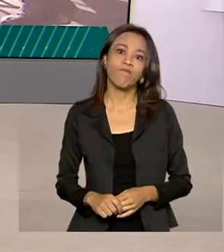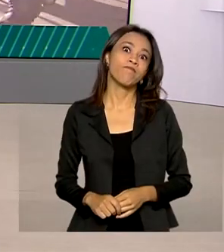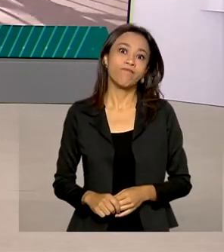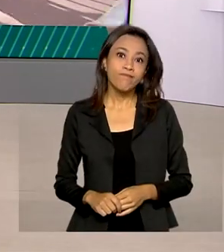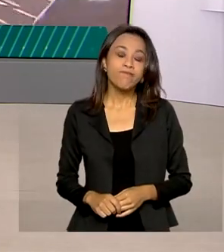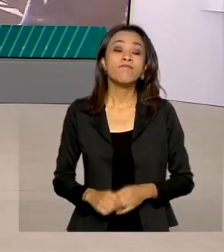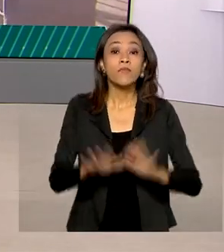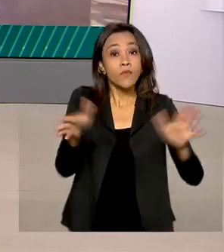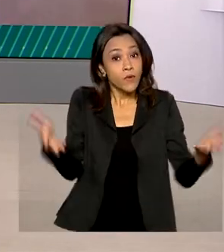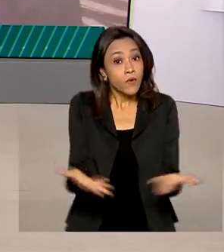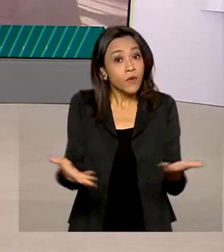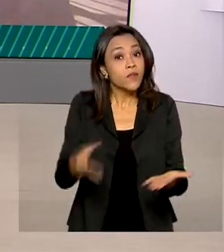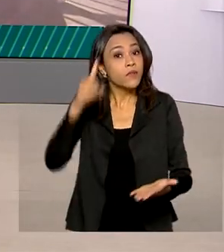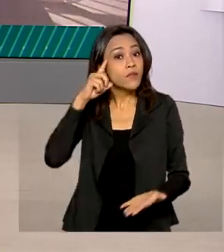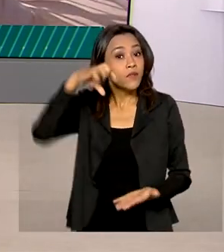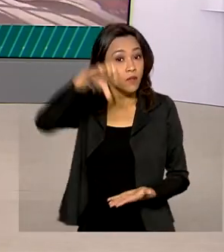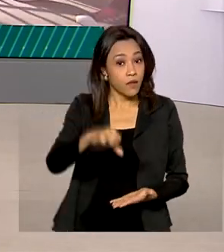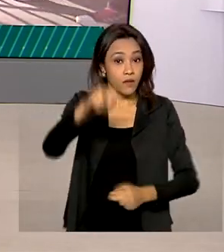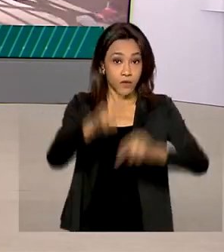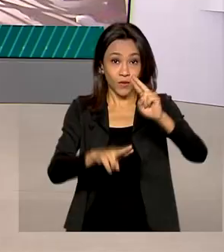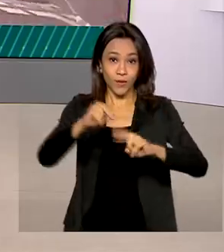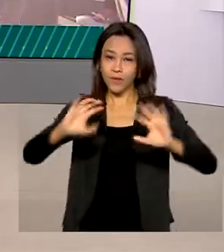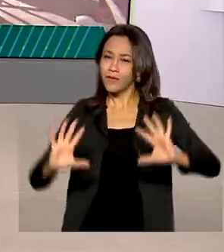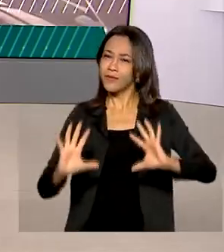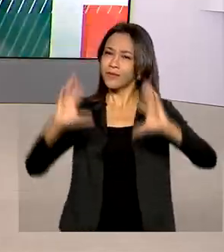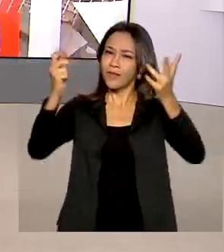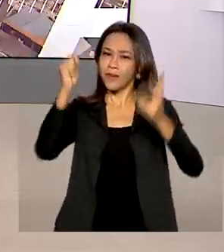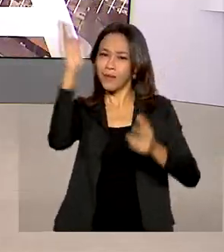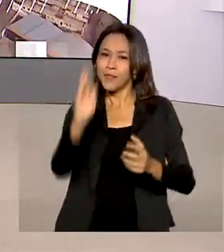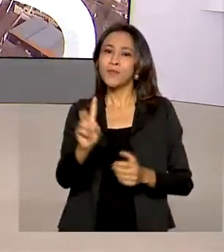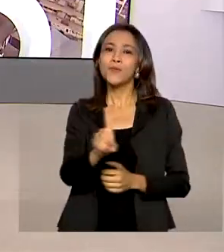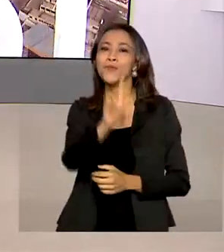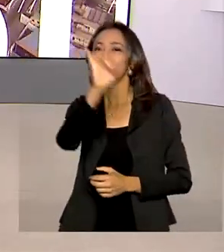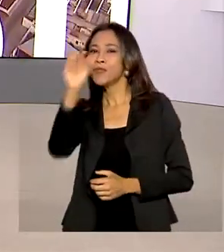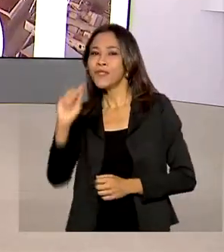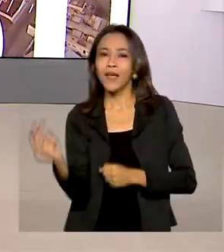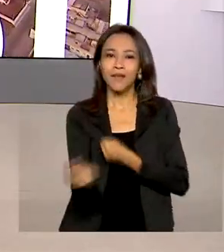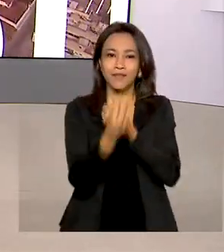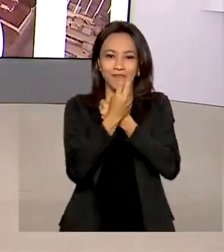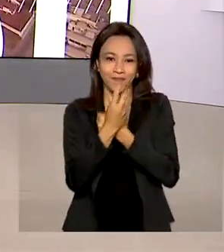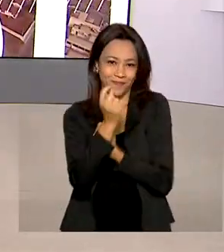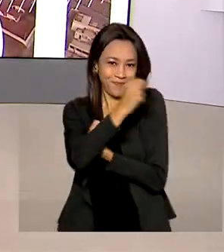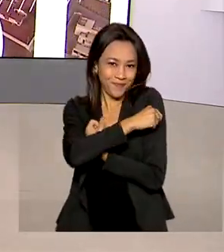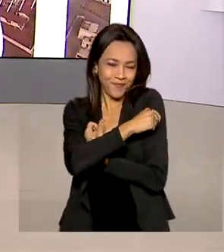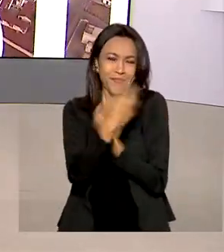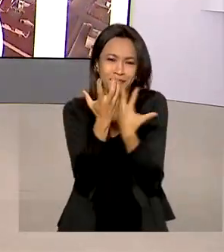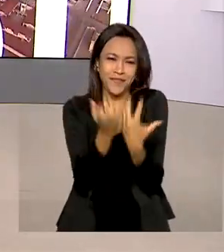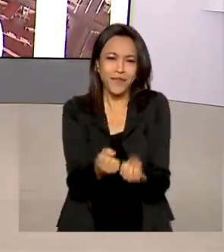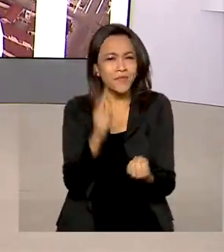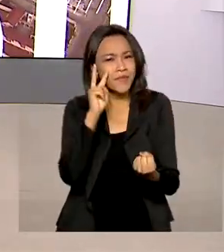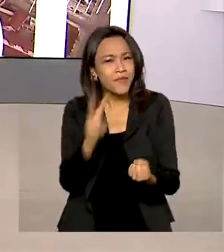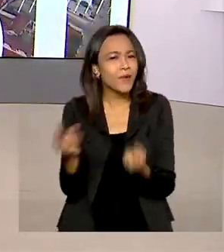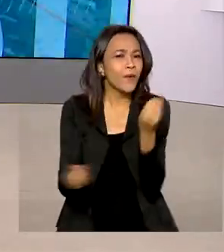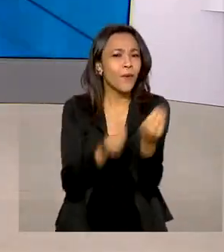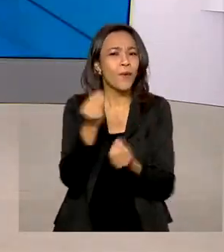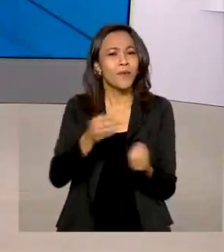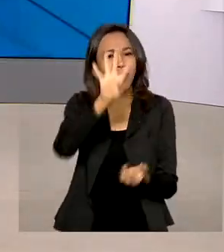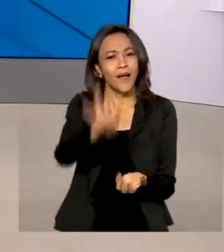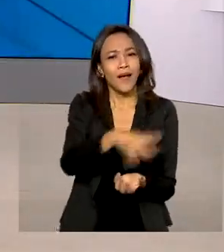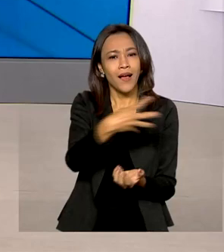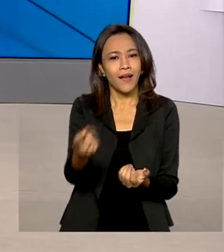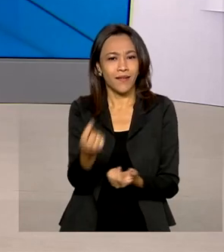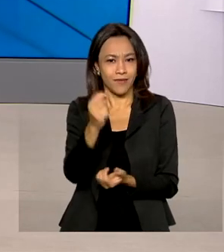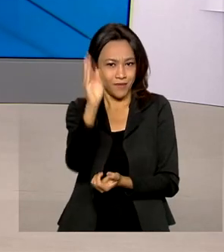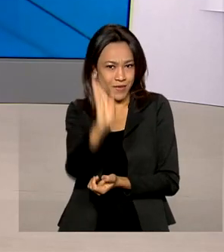E hoje, 9 de junho, é celebrado no Brasil o Dia da Imunização. Vamos conferir como está a vacinação contra a Covid-19 no país?